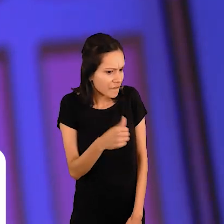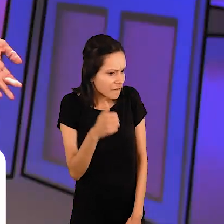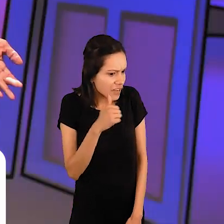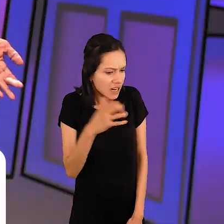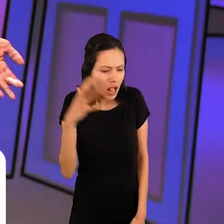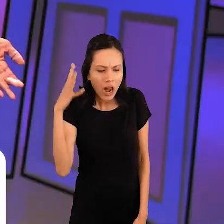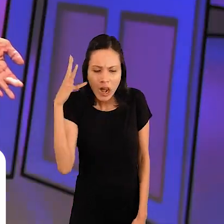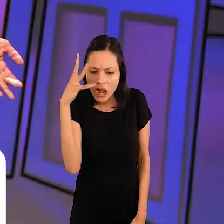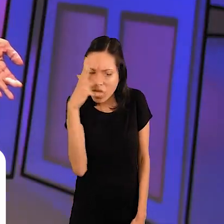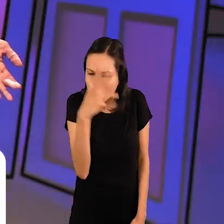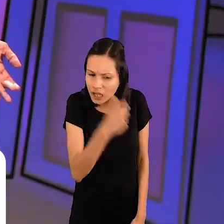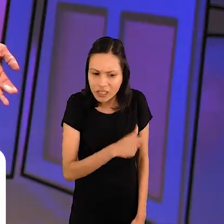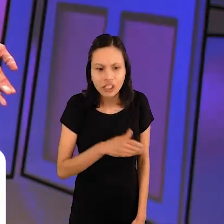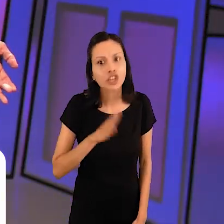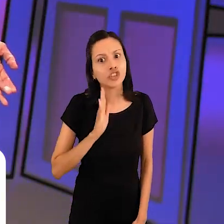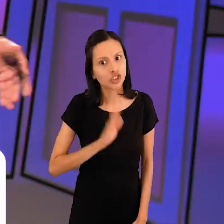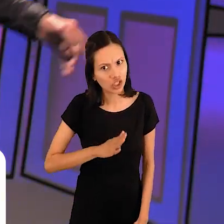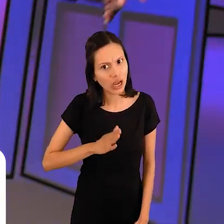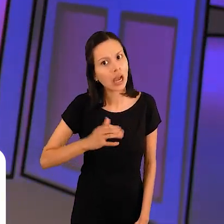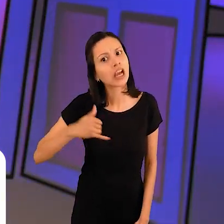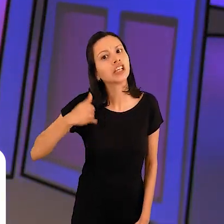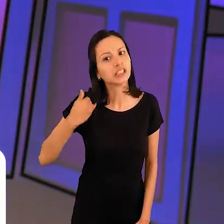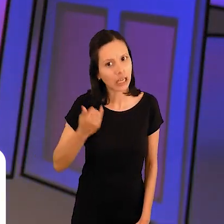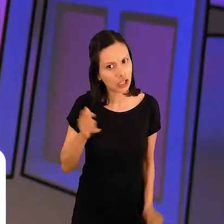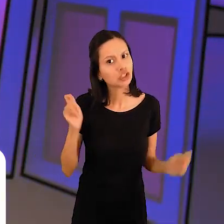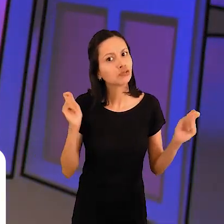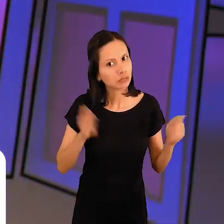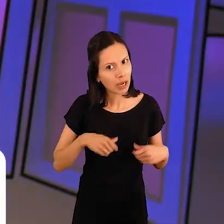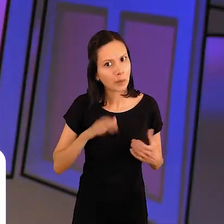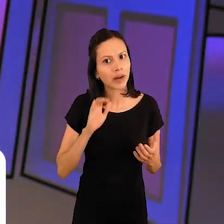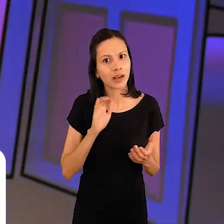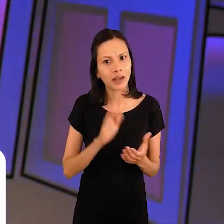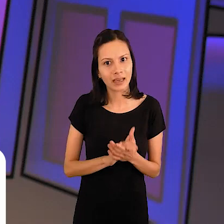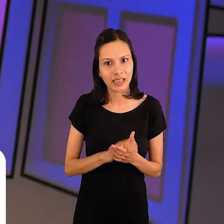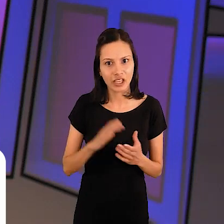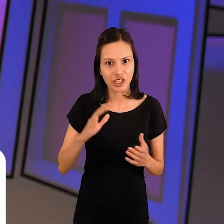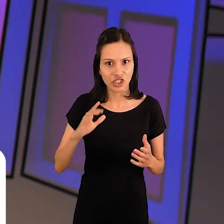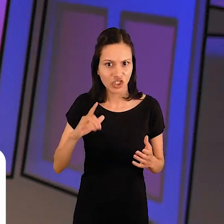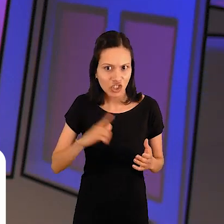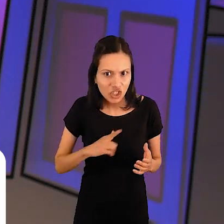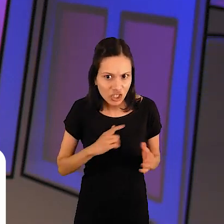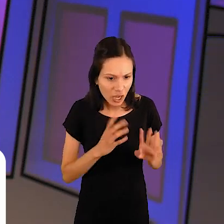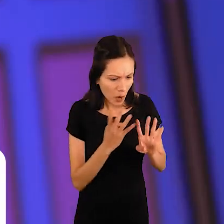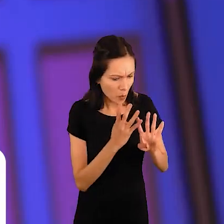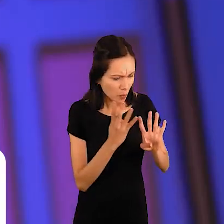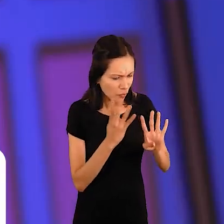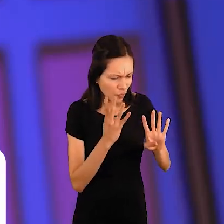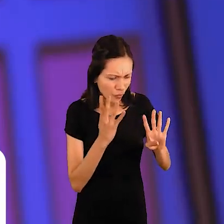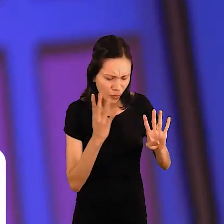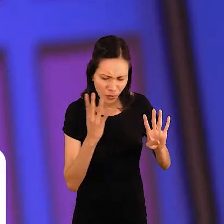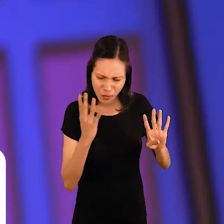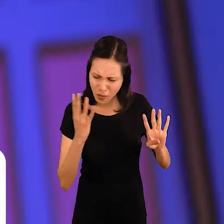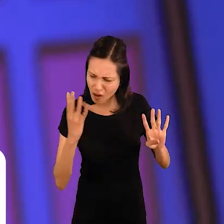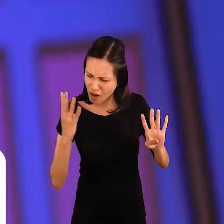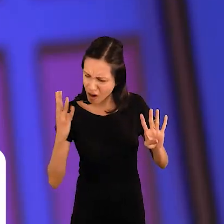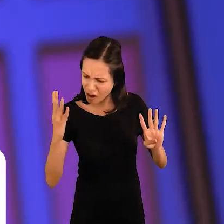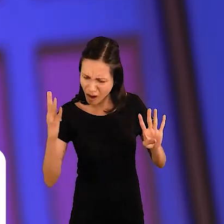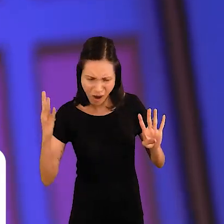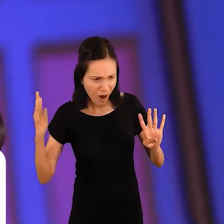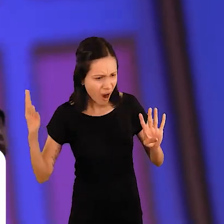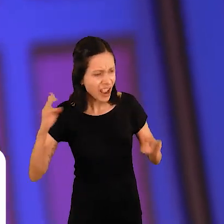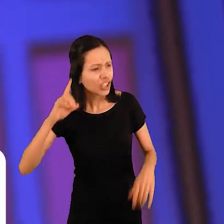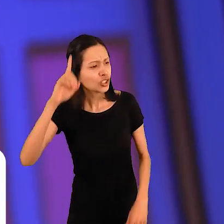casar? Então, uma fila enorme de pretendentes se formava todos os dias